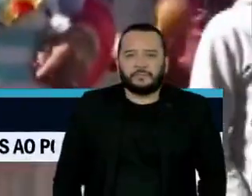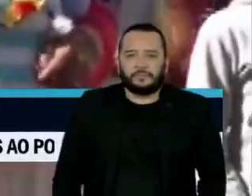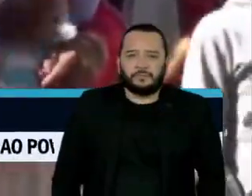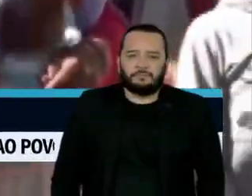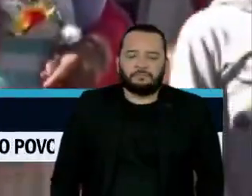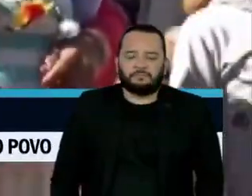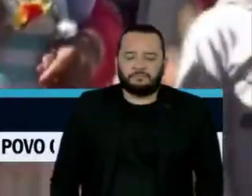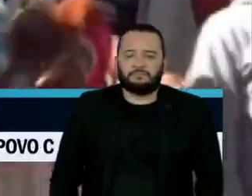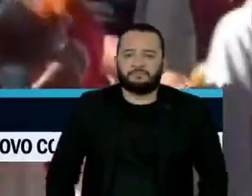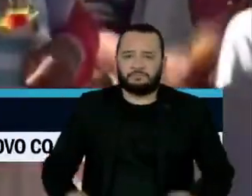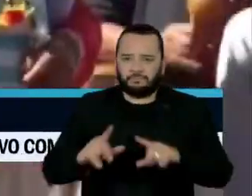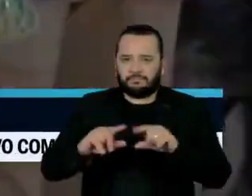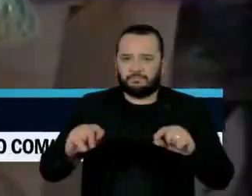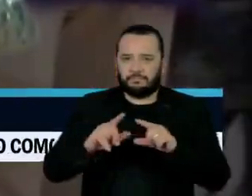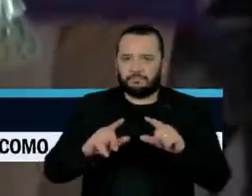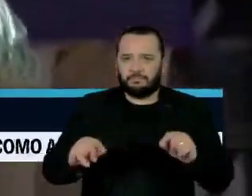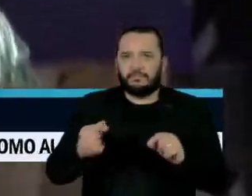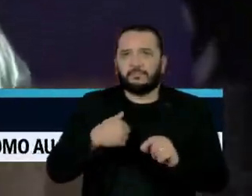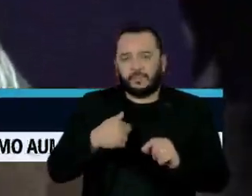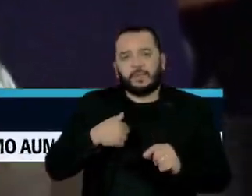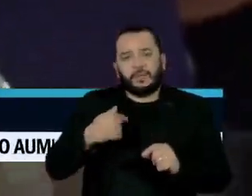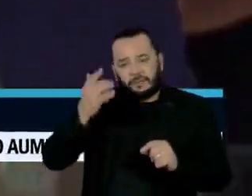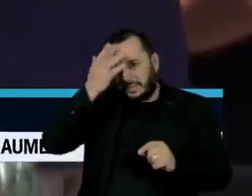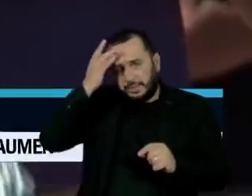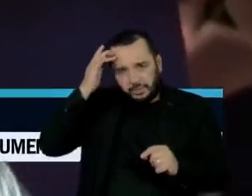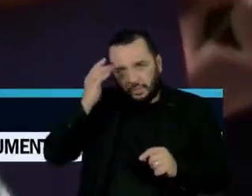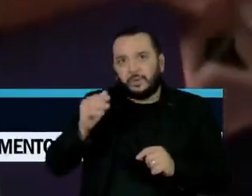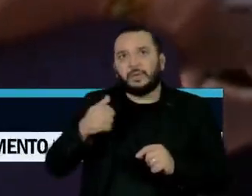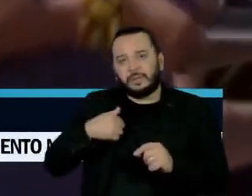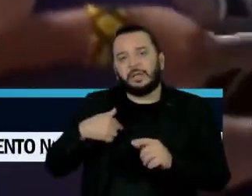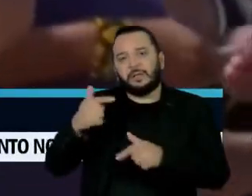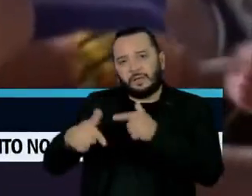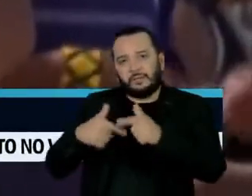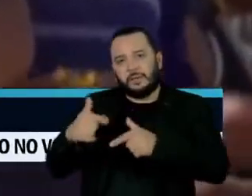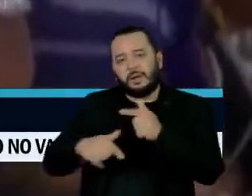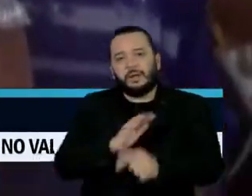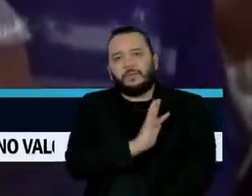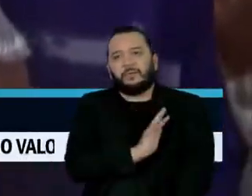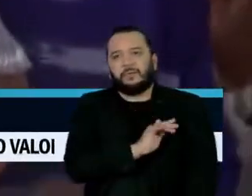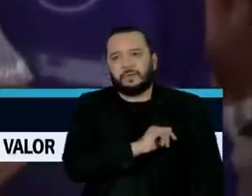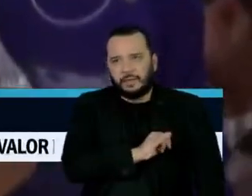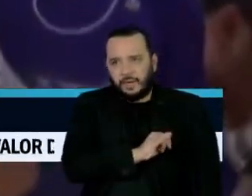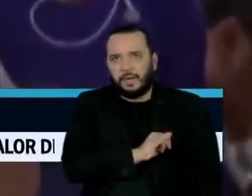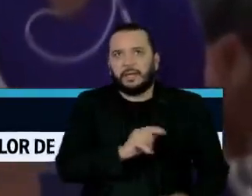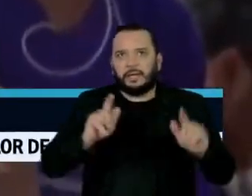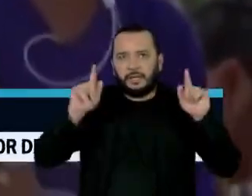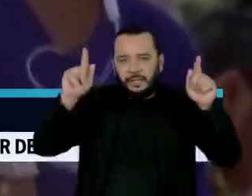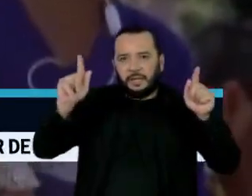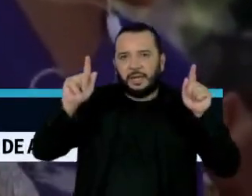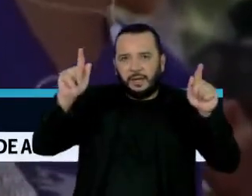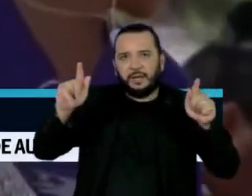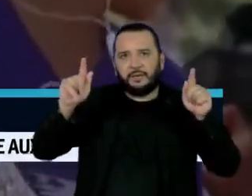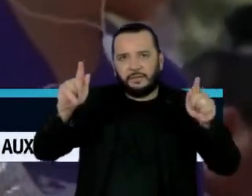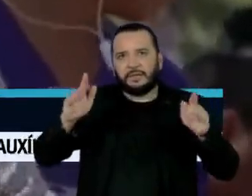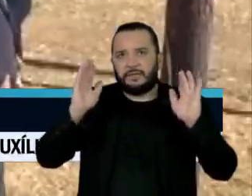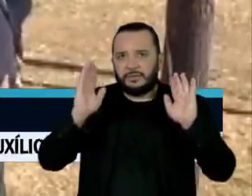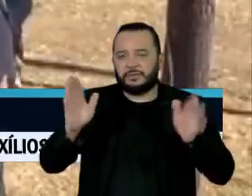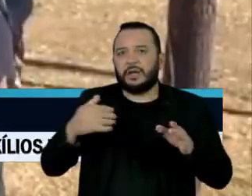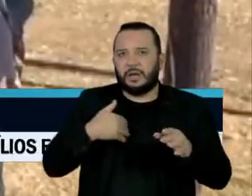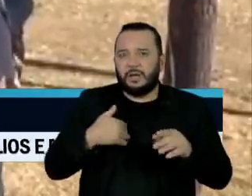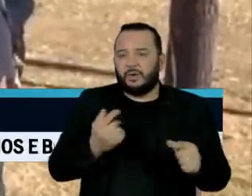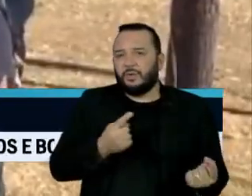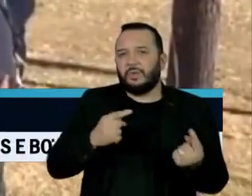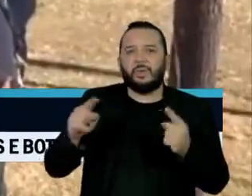Em Brasília, servidores da Fundação Nacional do Índio paralisaram as atividades em protesto pelas